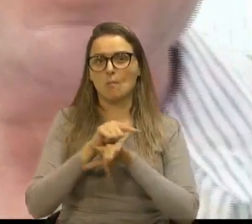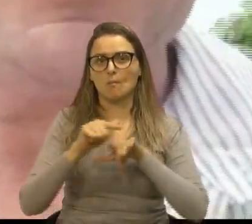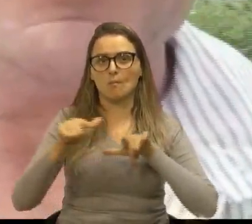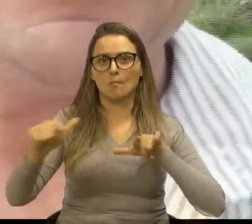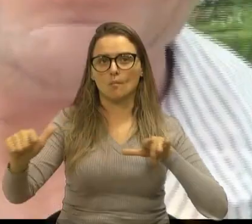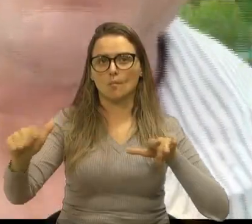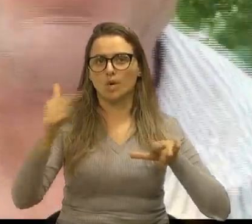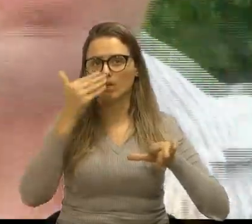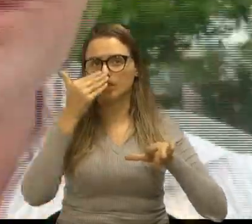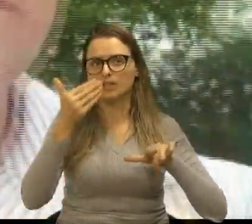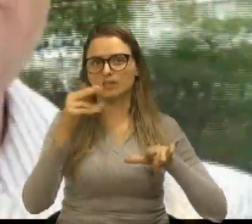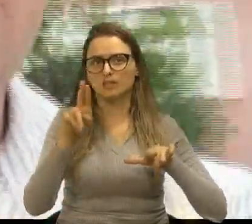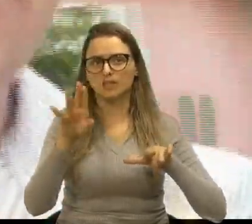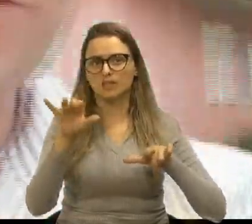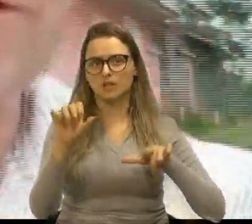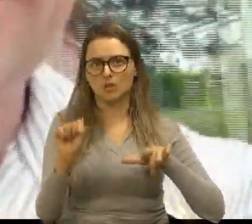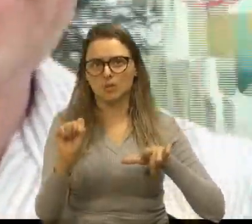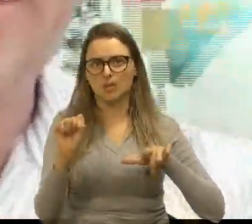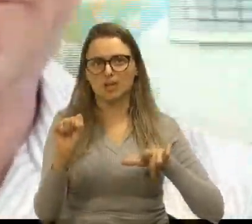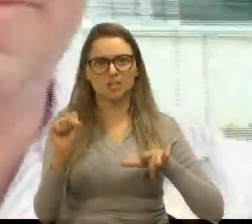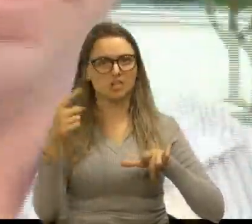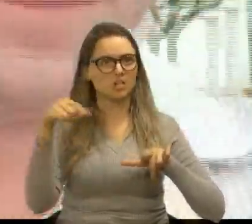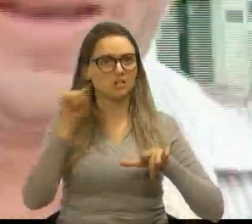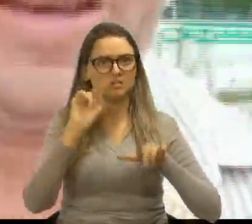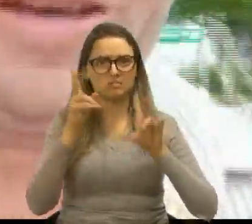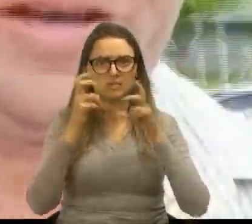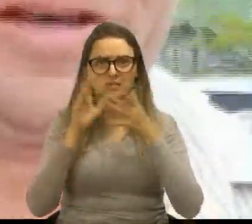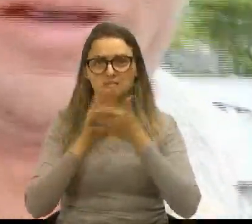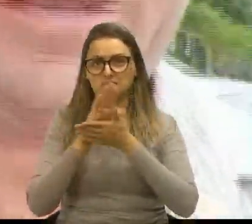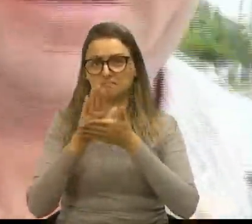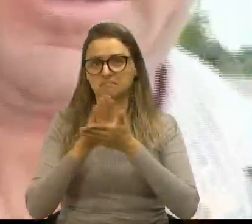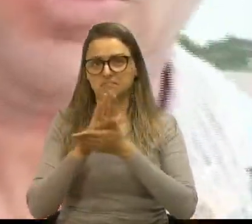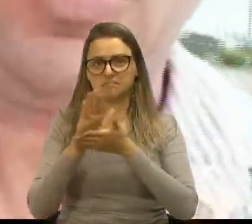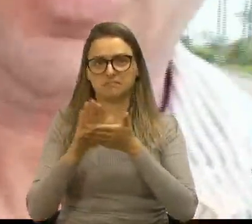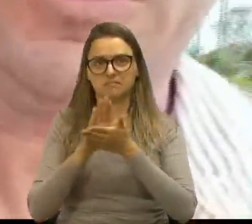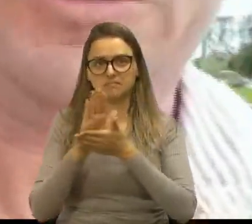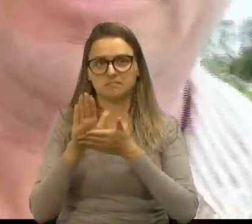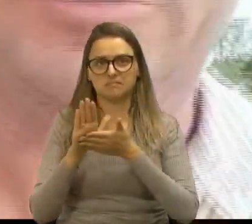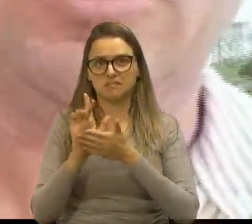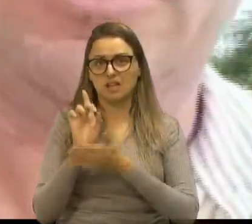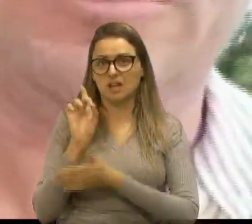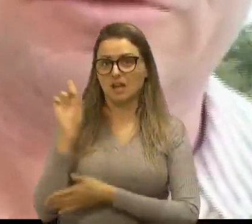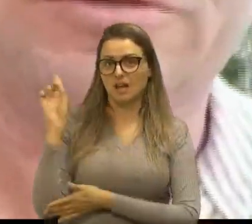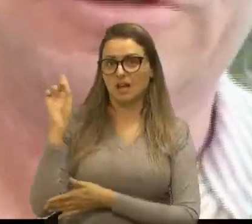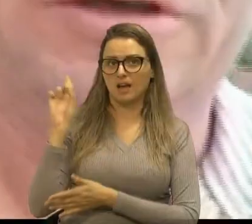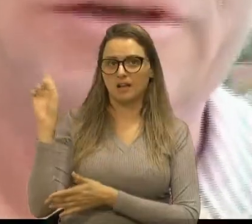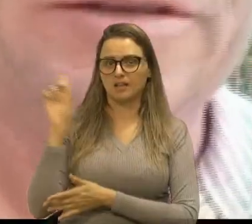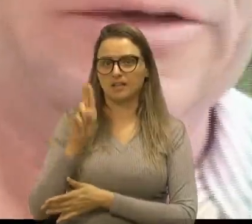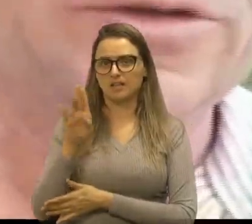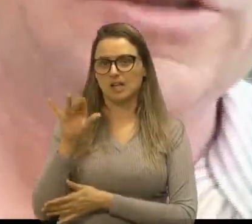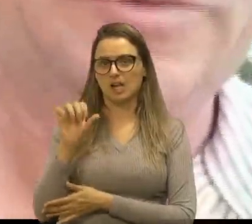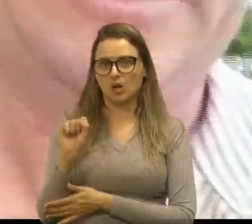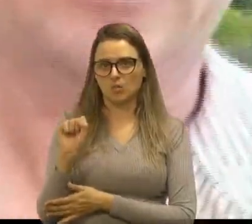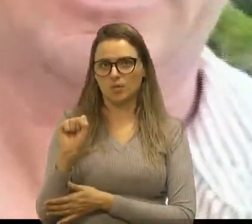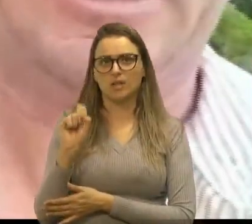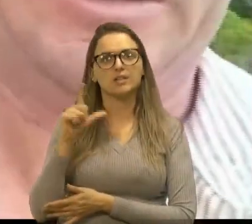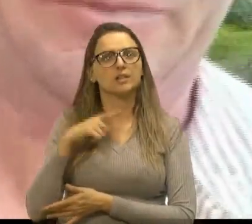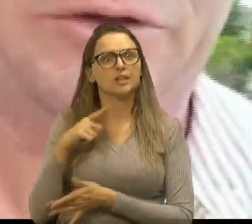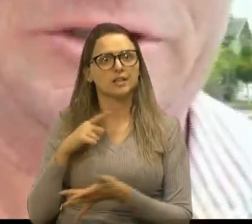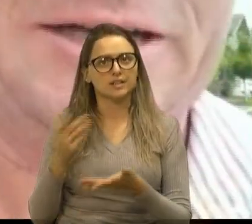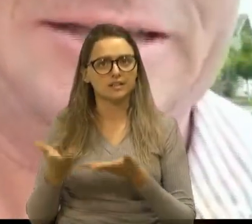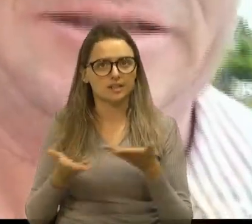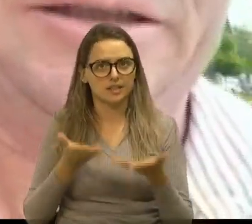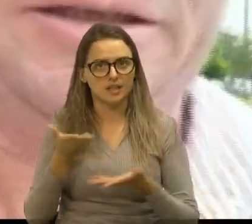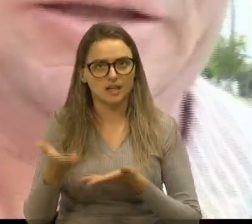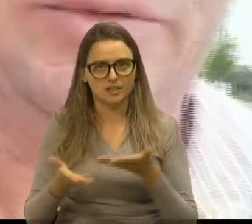ao postinho de saúde, Você pode observar aí. Lá está o postinho de saúde nosso, que seria o atendimento aqui, né? De